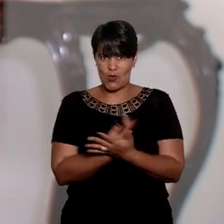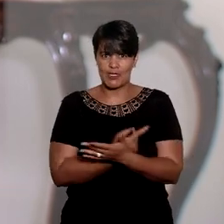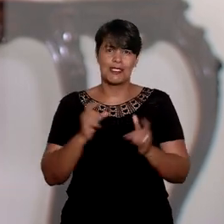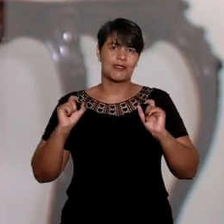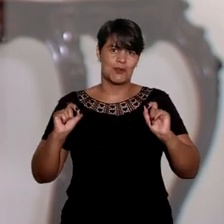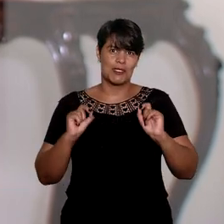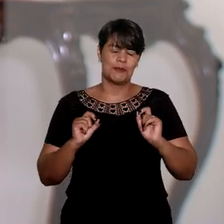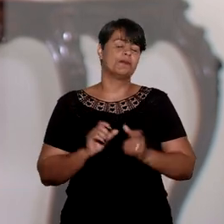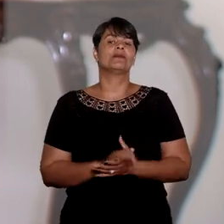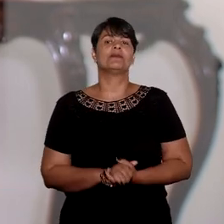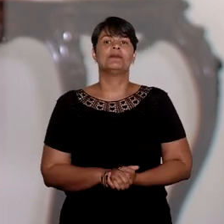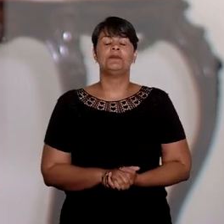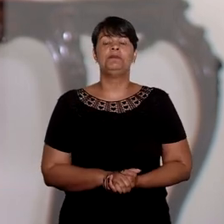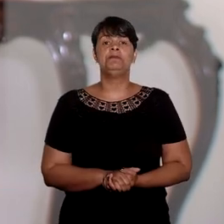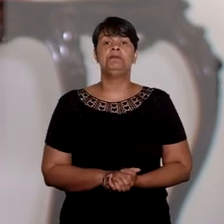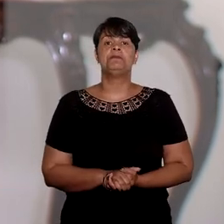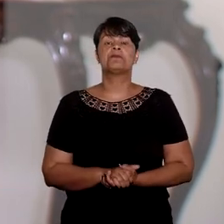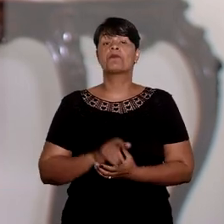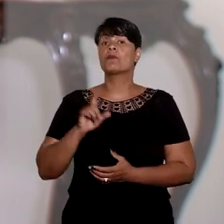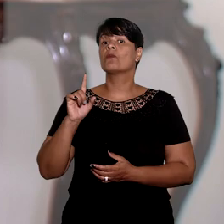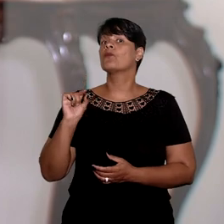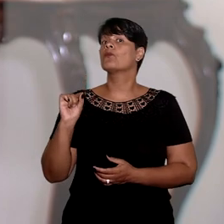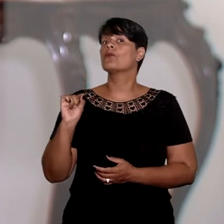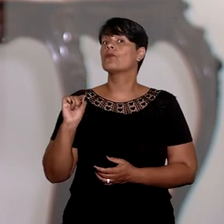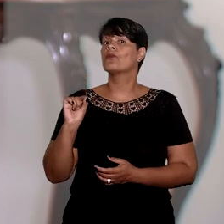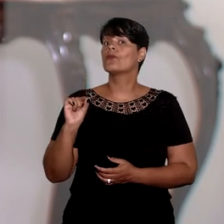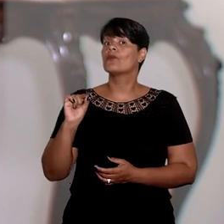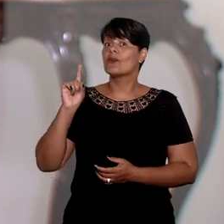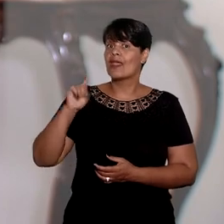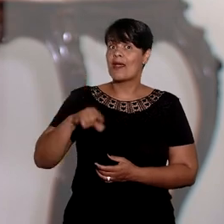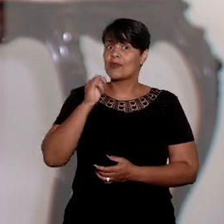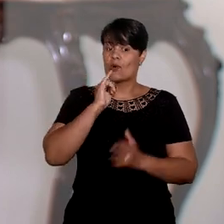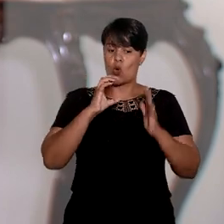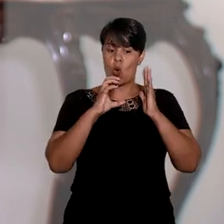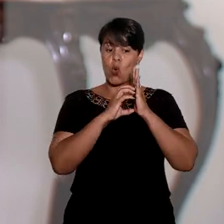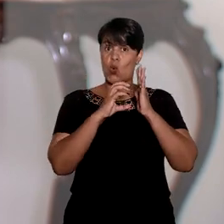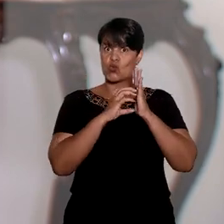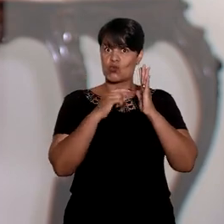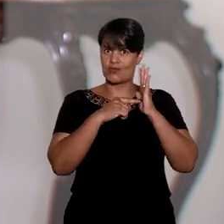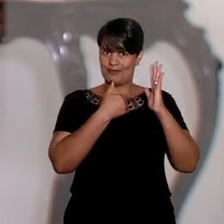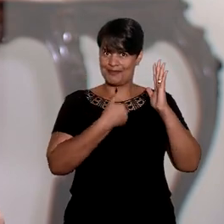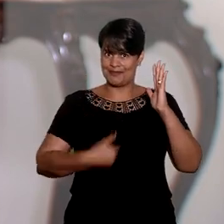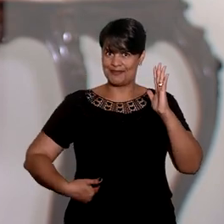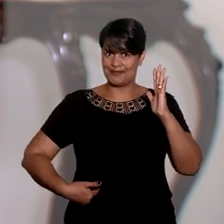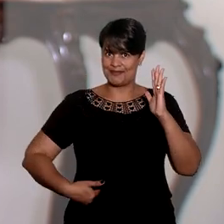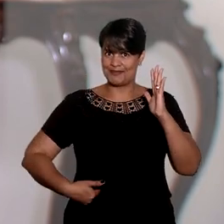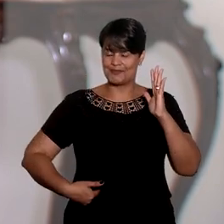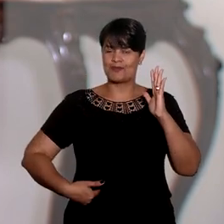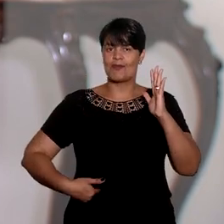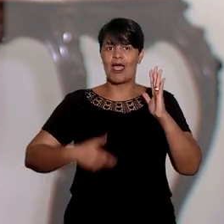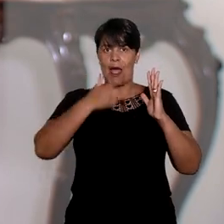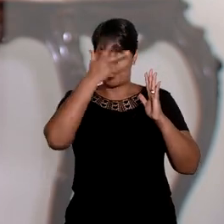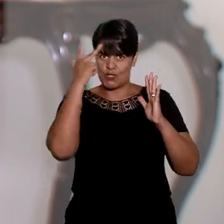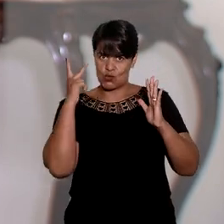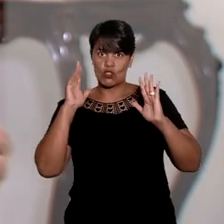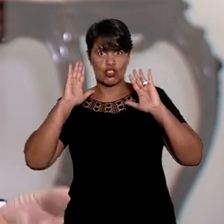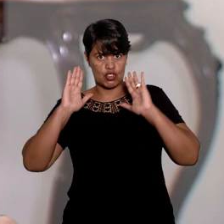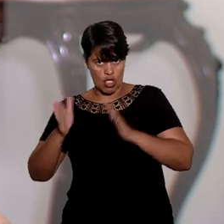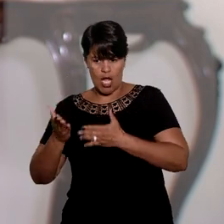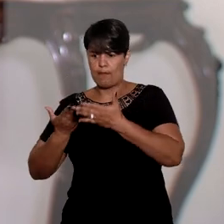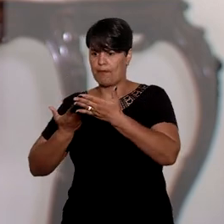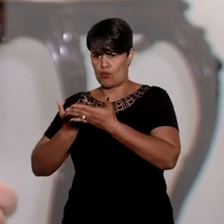mais comumente conhecido é do concurso público, um candidato